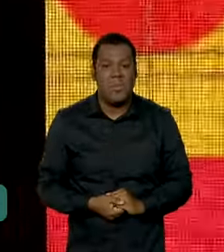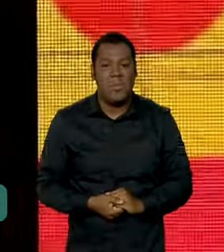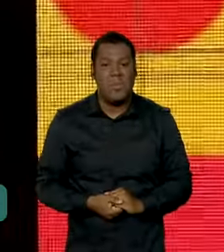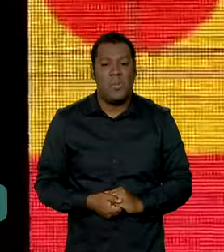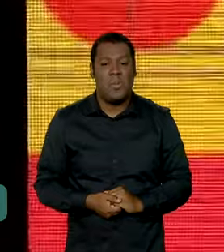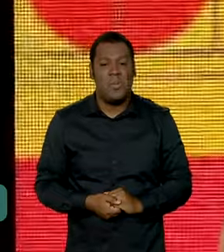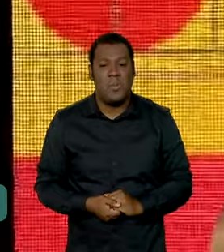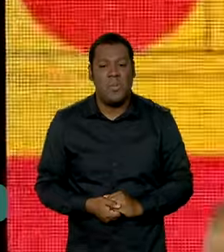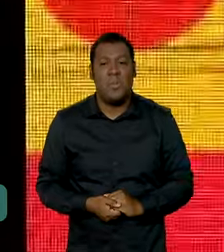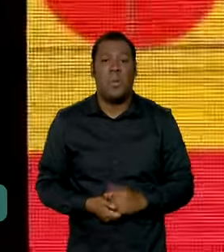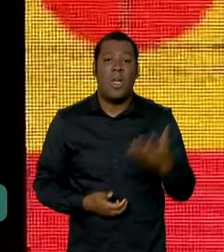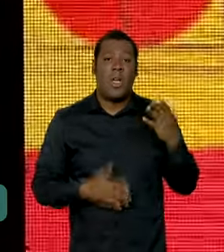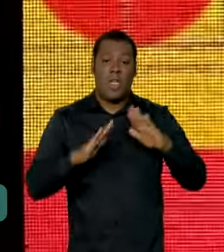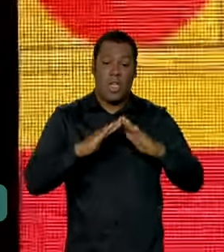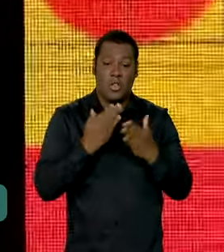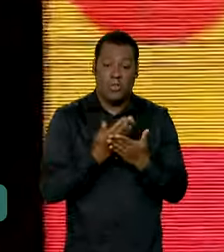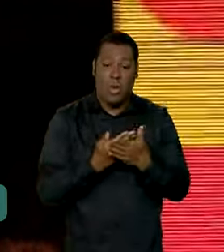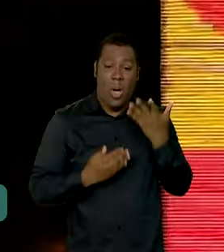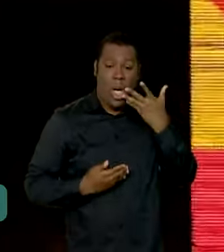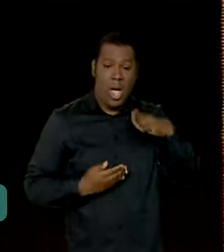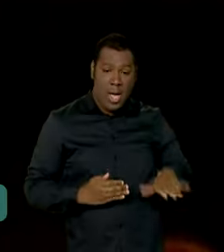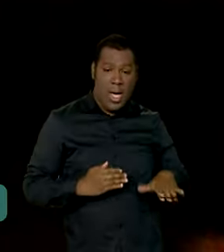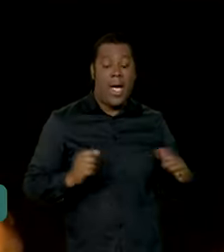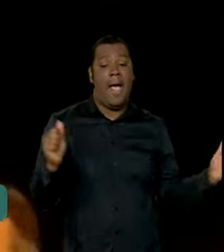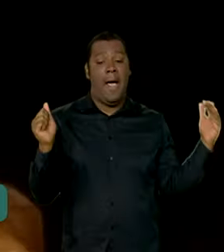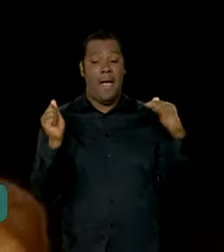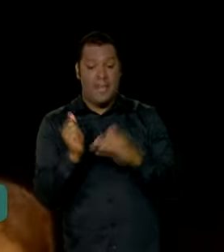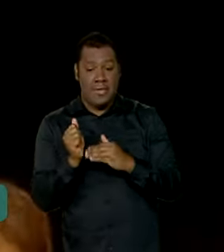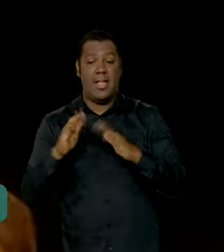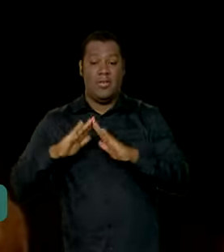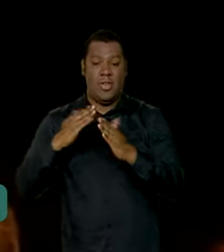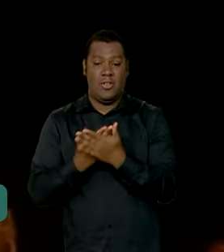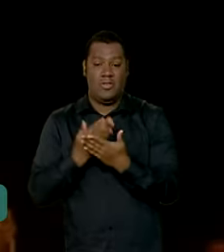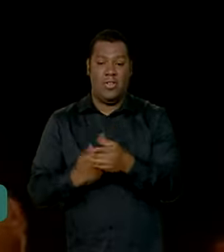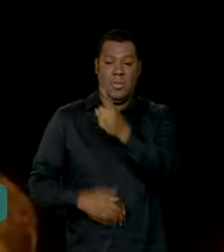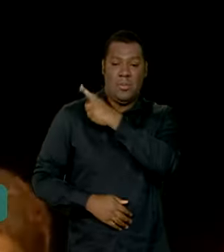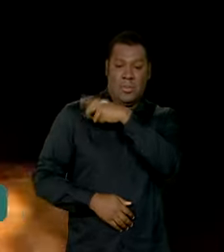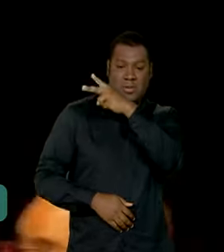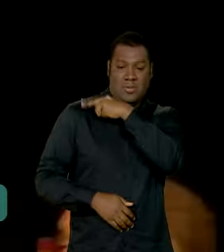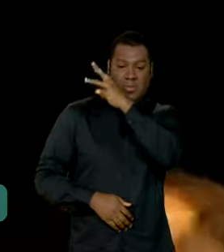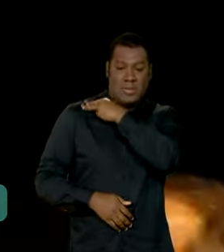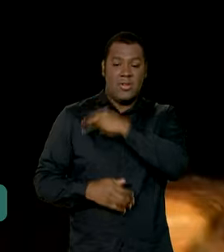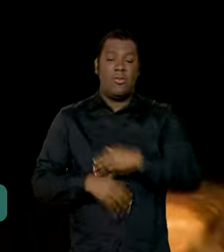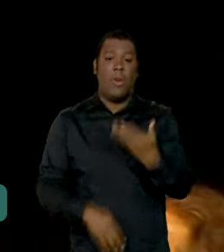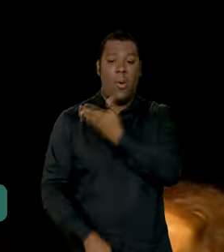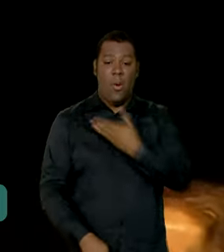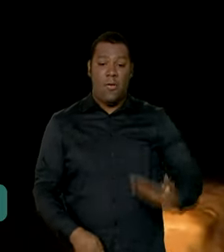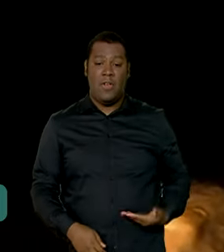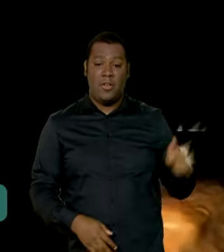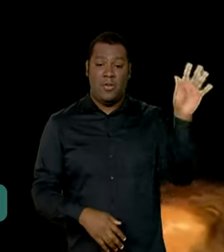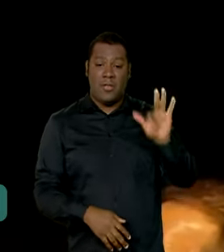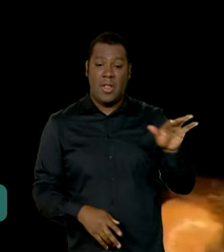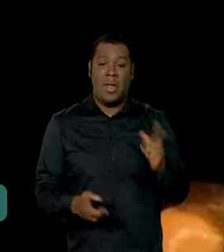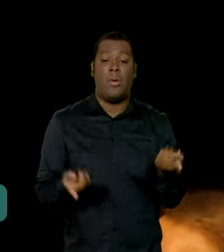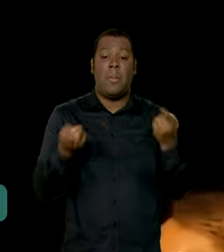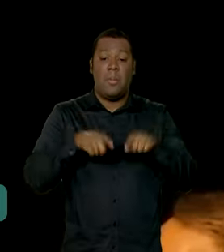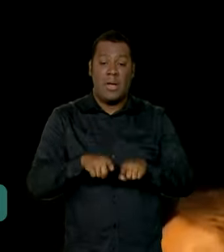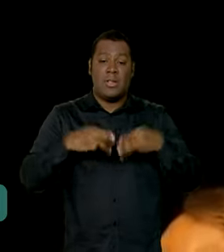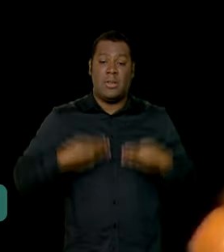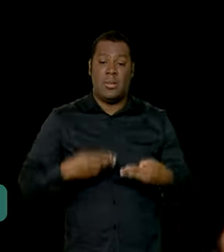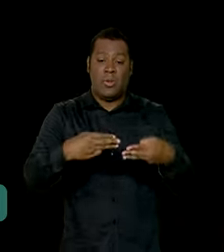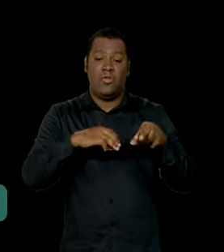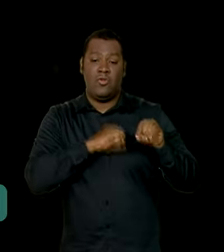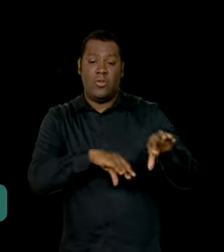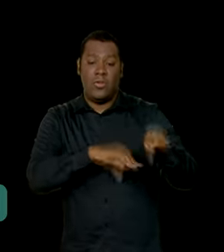Desde a creche até o ensino médio. O governo federal, através do MEC, vai